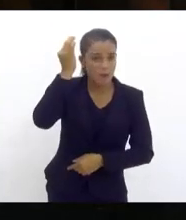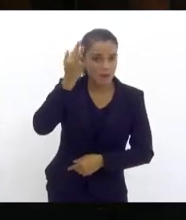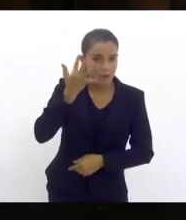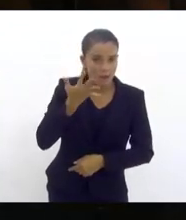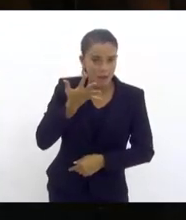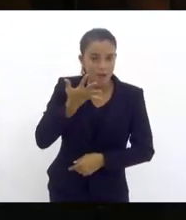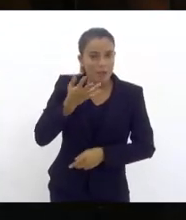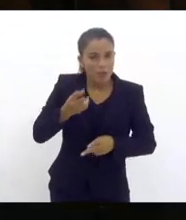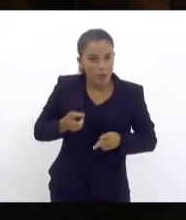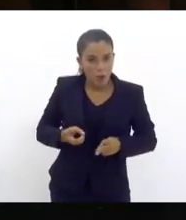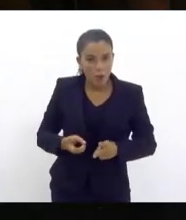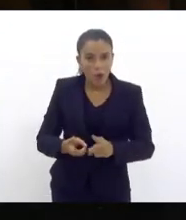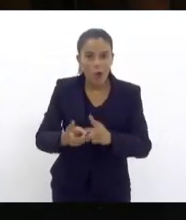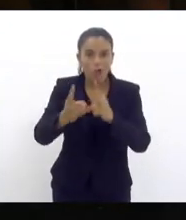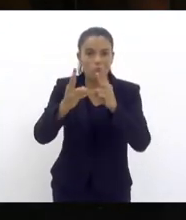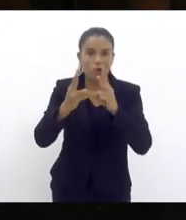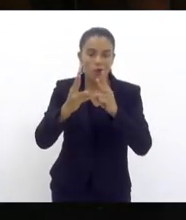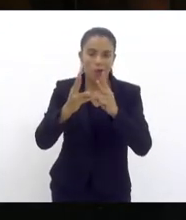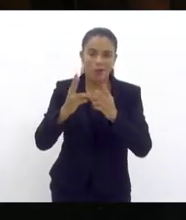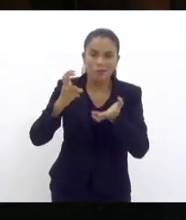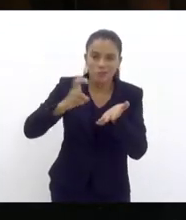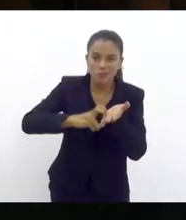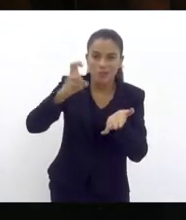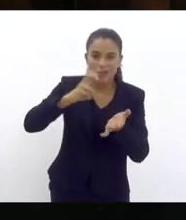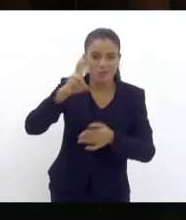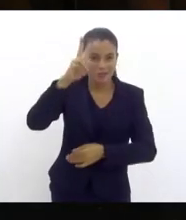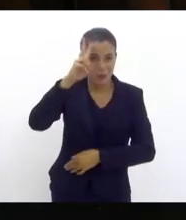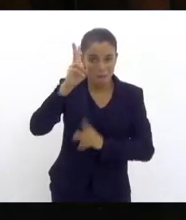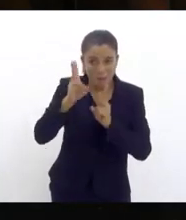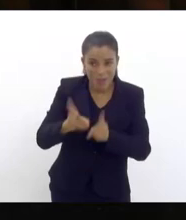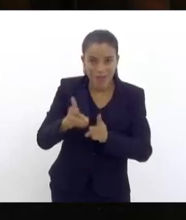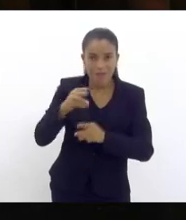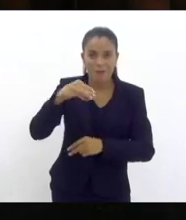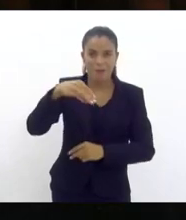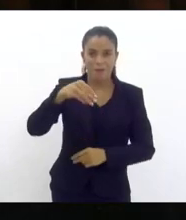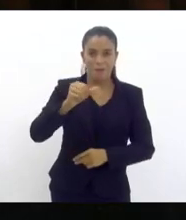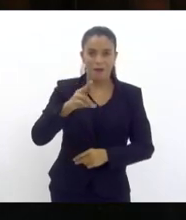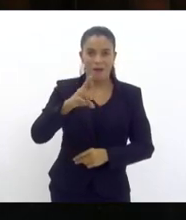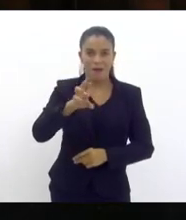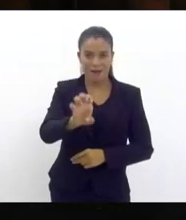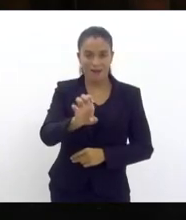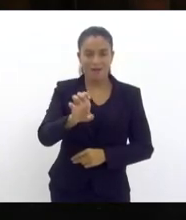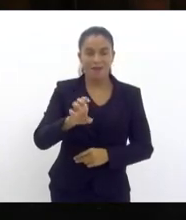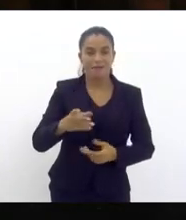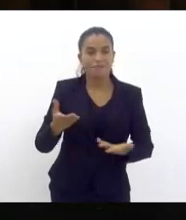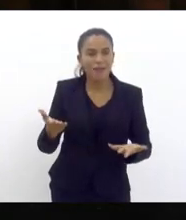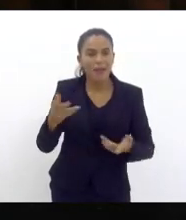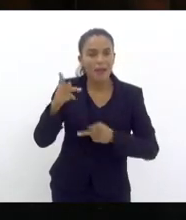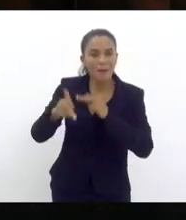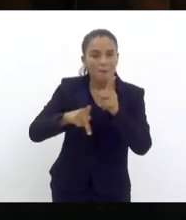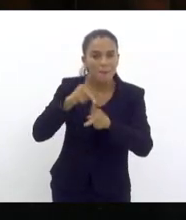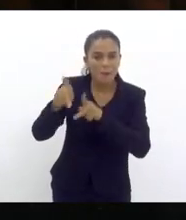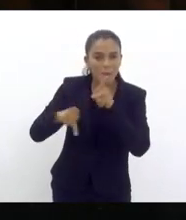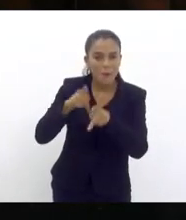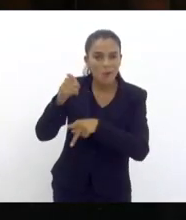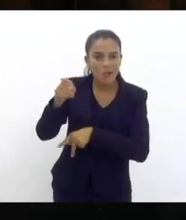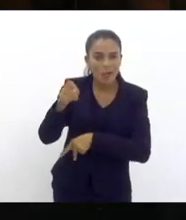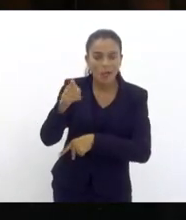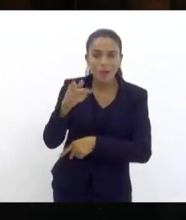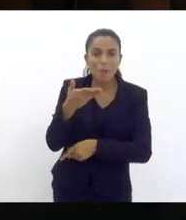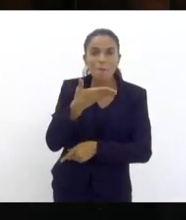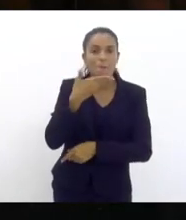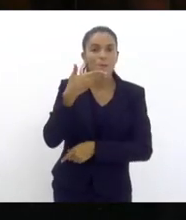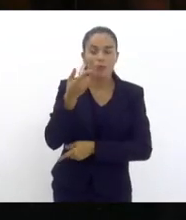durante a manhã de segunda-feira na própria Maré. Então, aquela população que mal tinha se